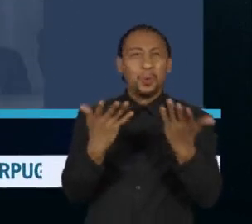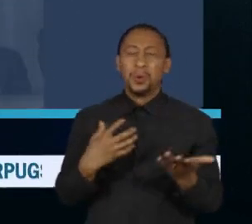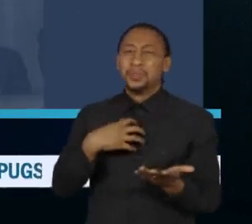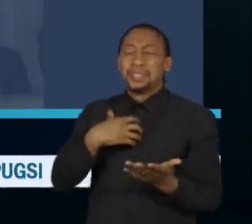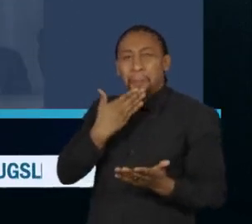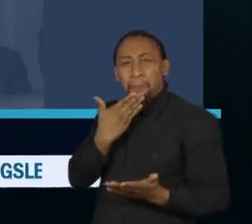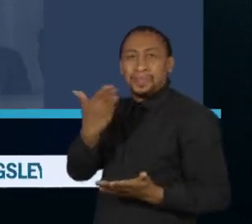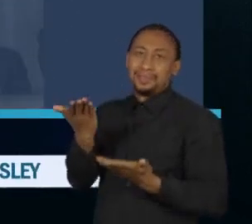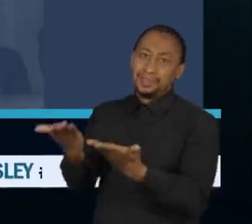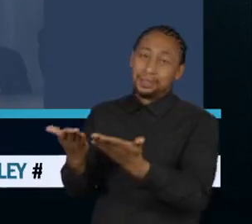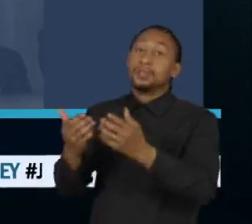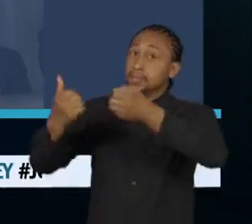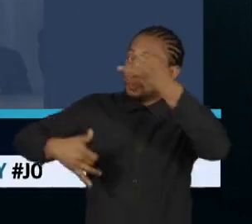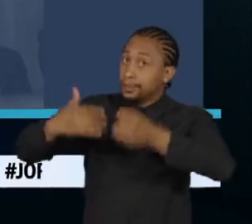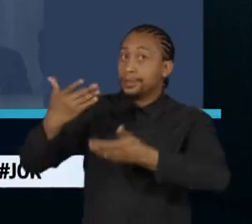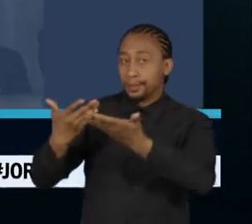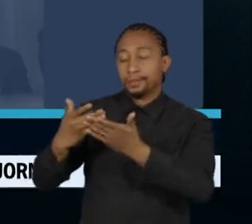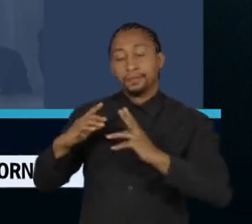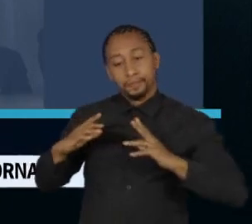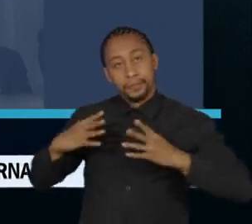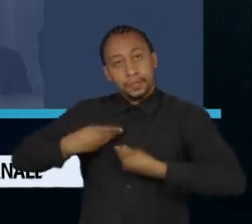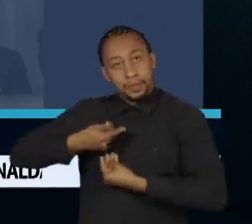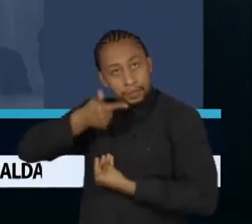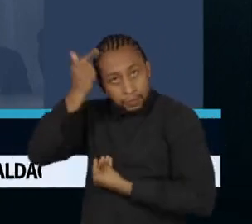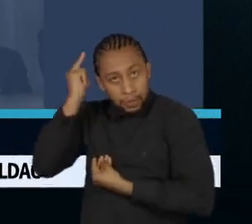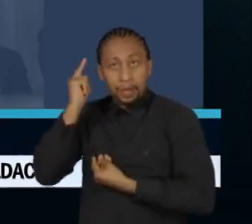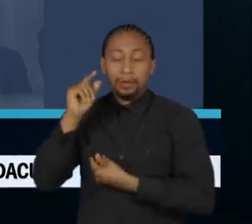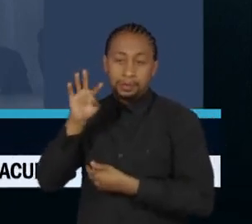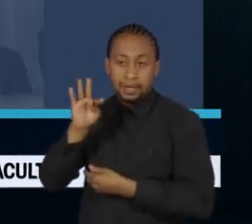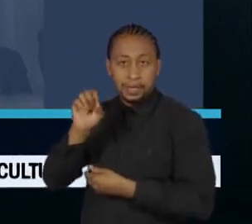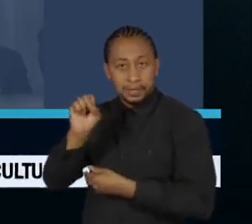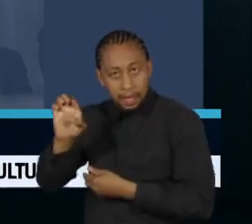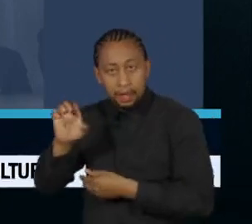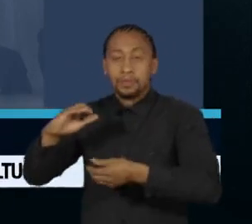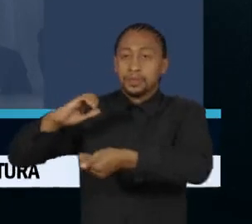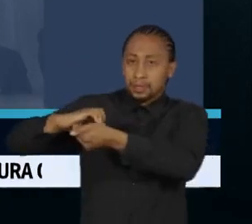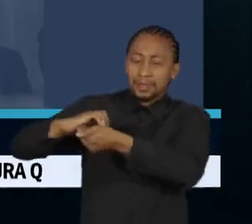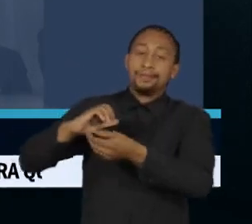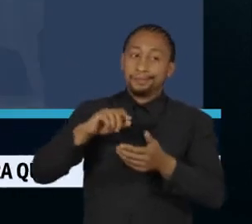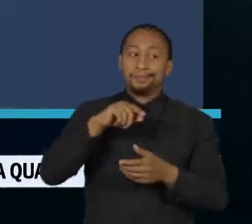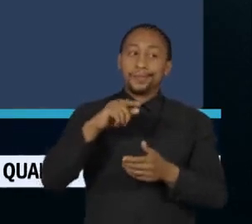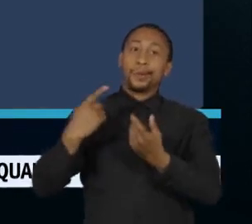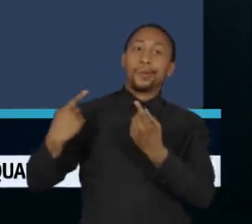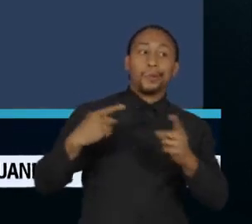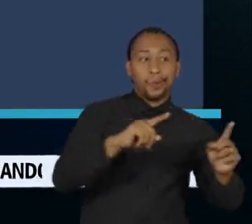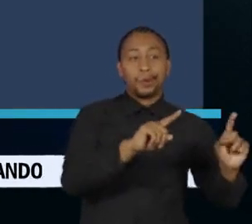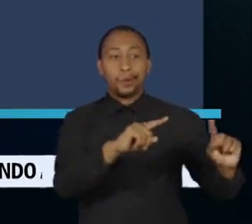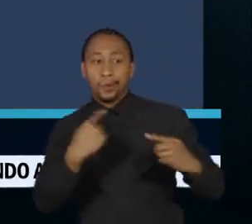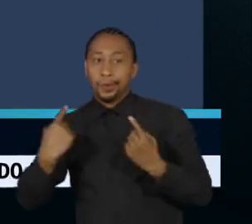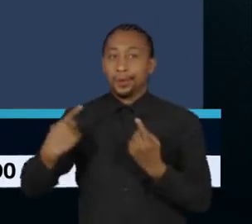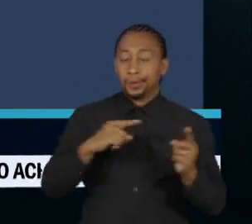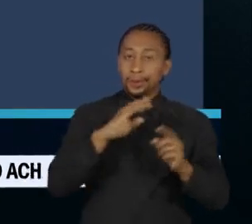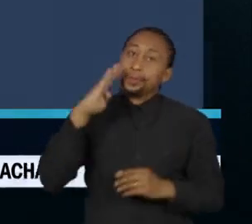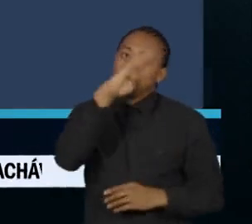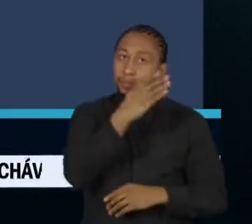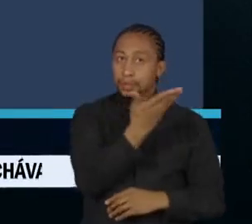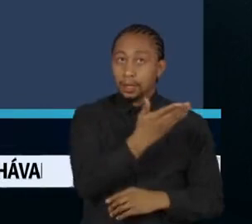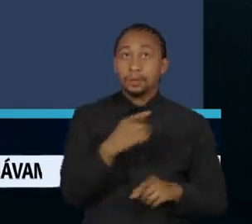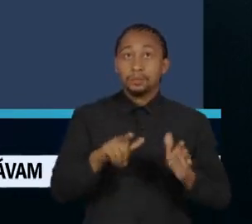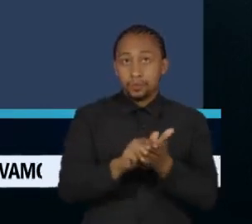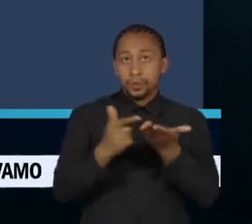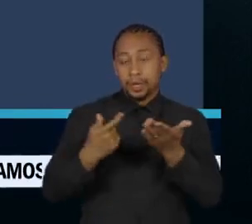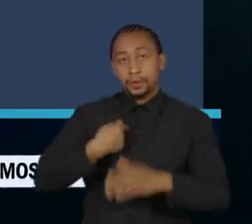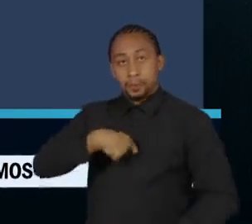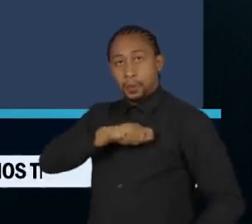Alexandre de Moraes, do TSE e STF, se tornou um dos mais proeminentes adversários de Bolsonaro. O espanhol El País diz que a